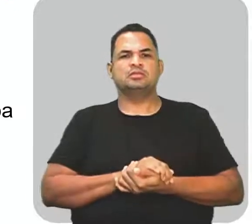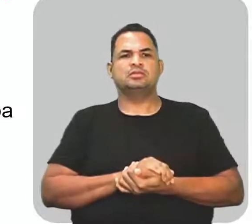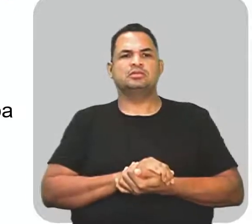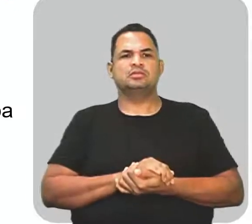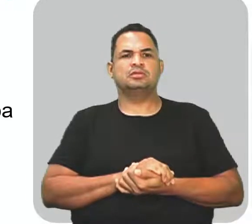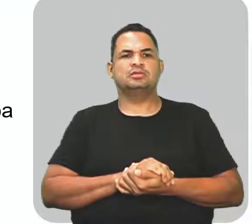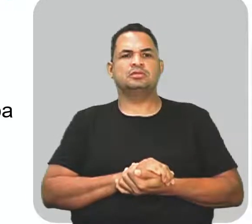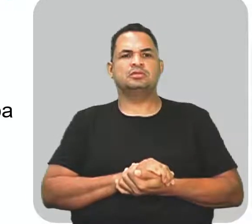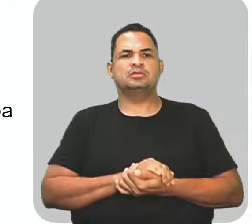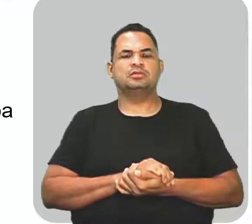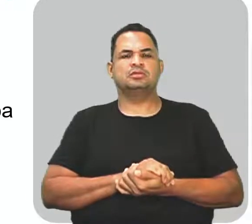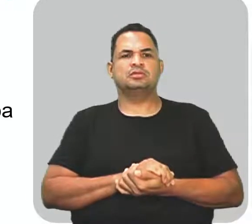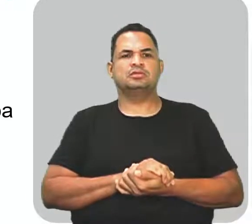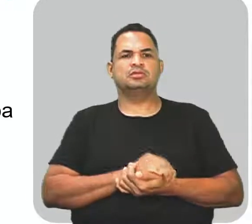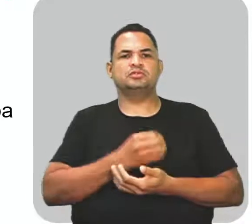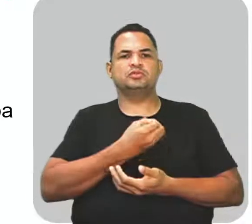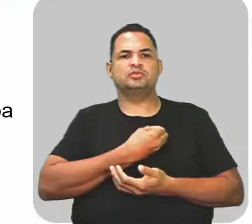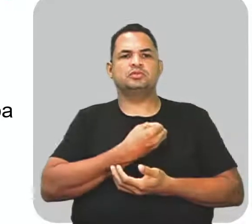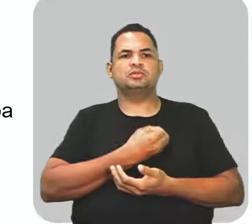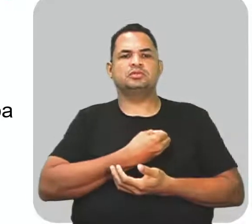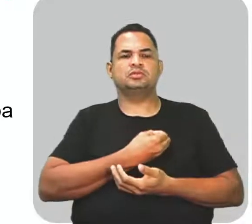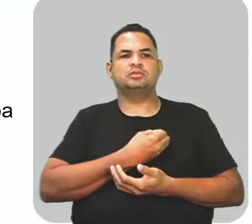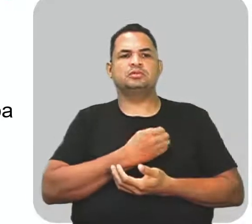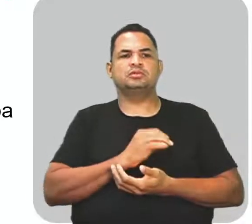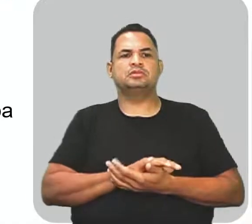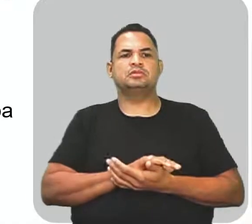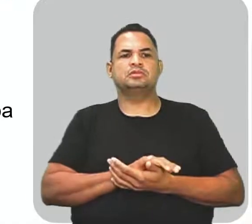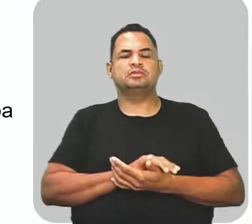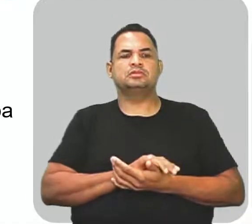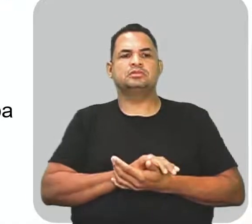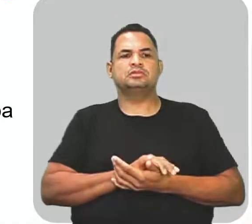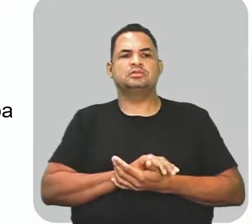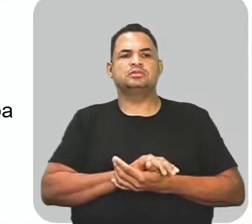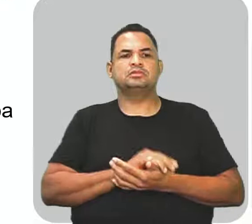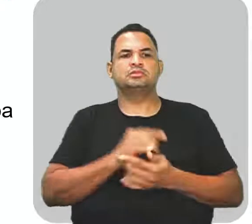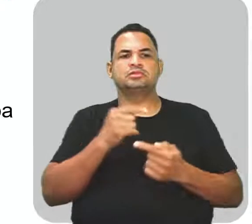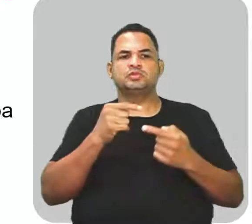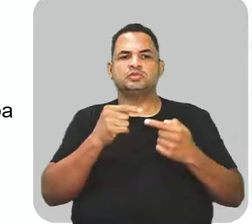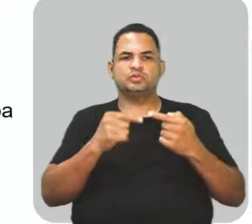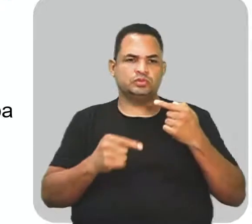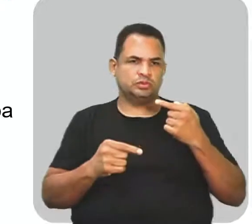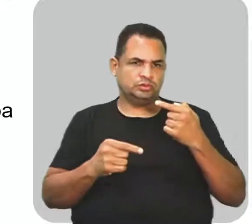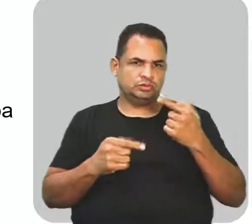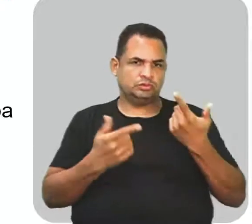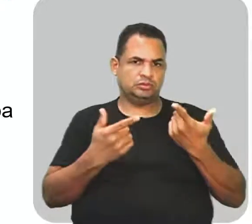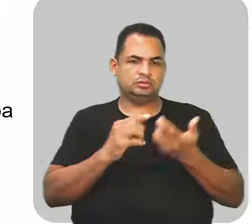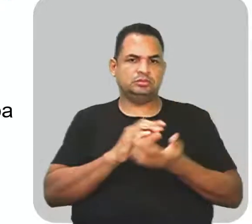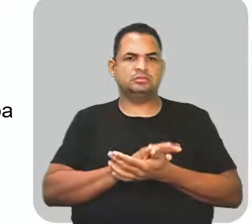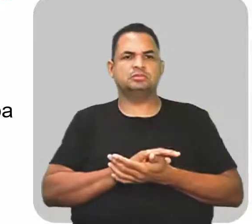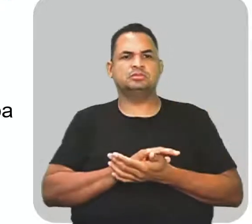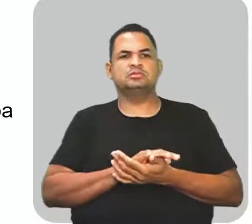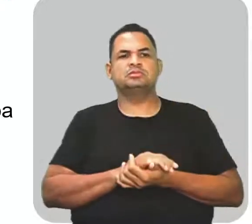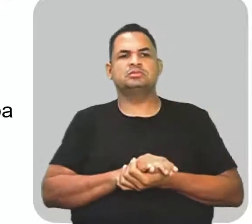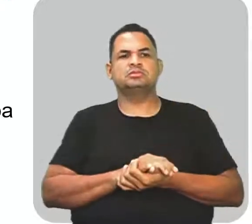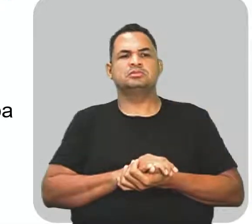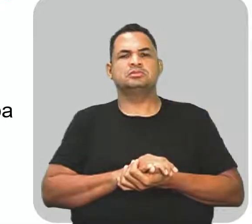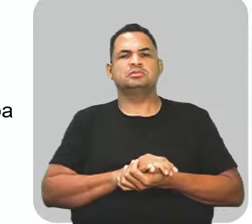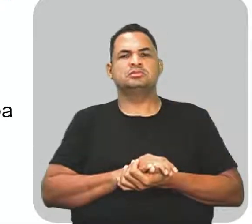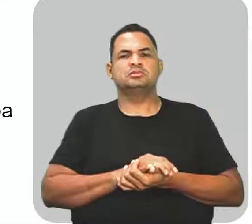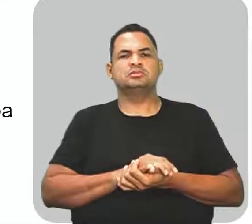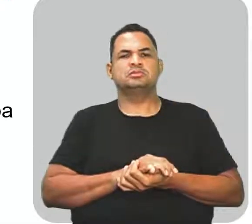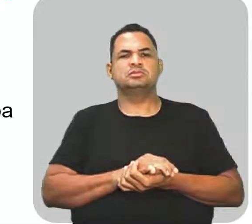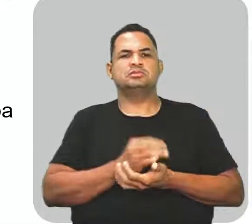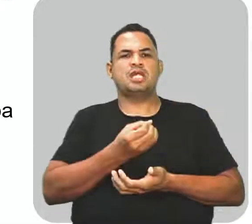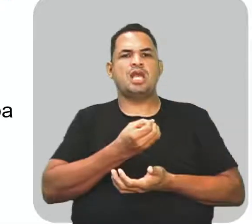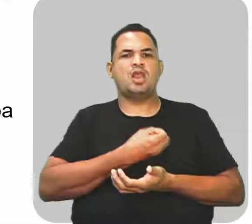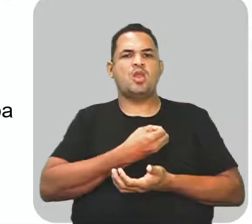número. A discordância, ela vai acontecer aqui em número